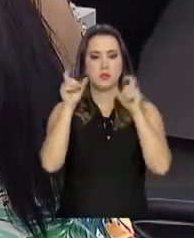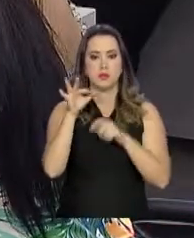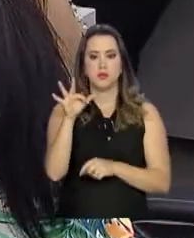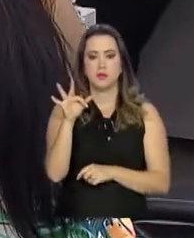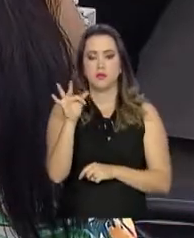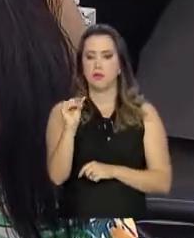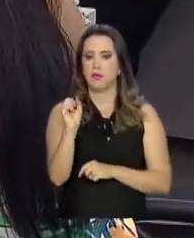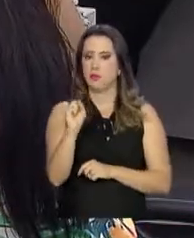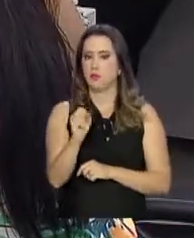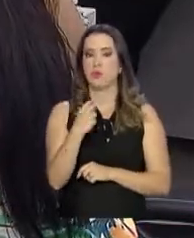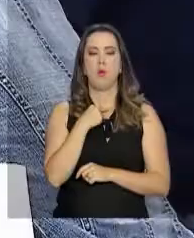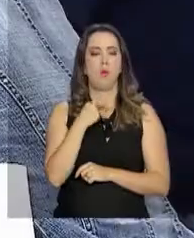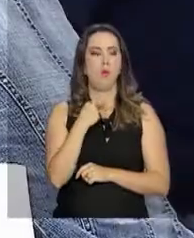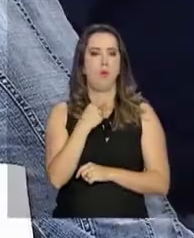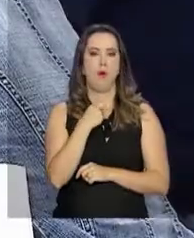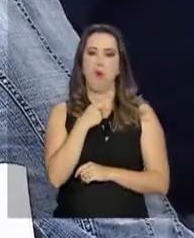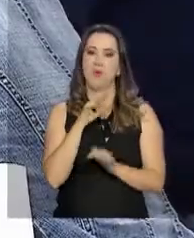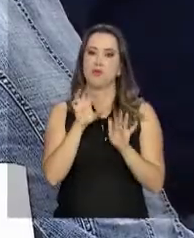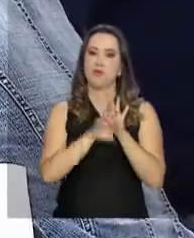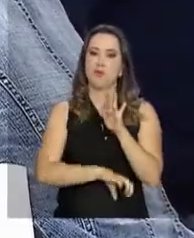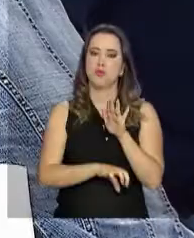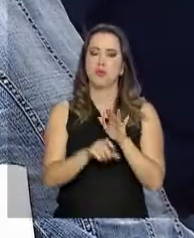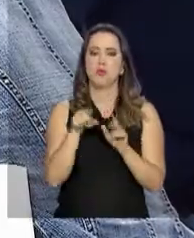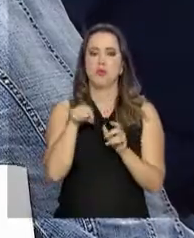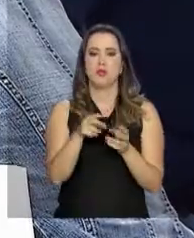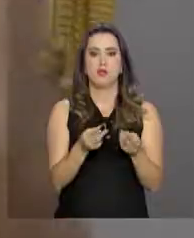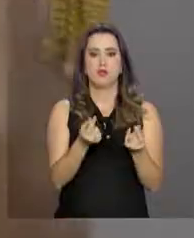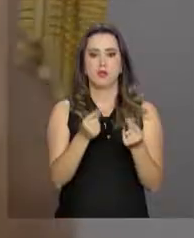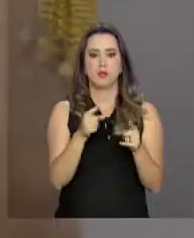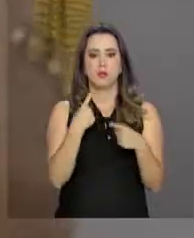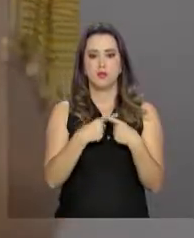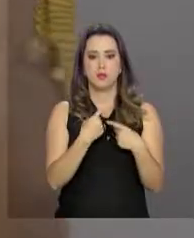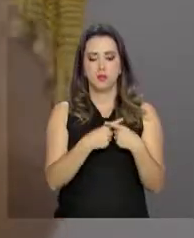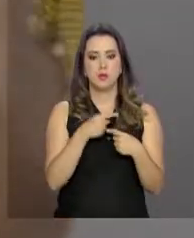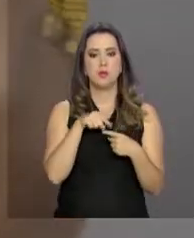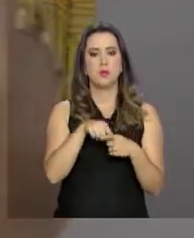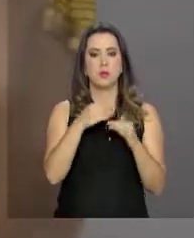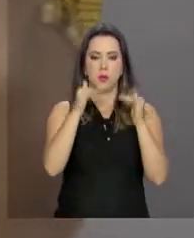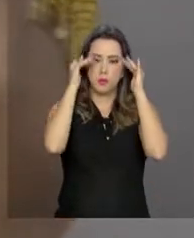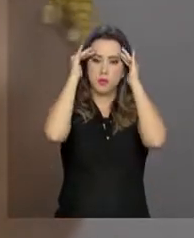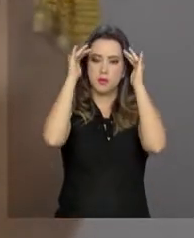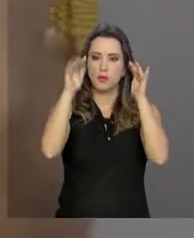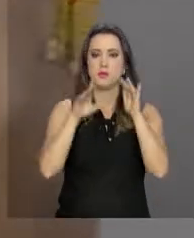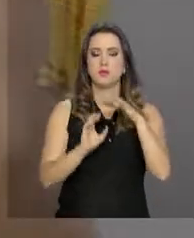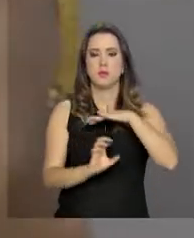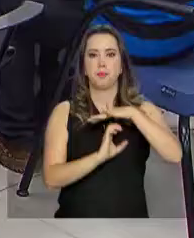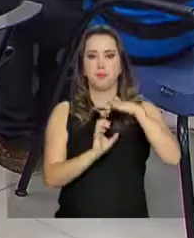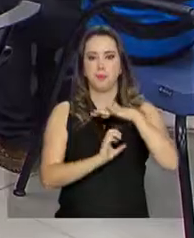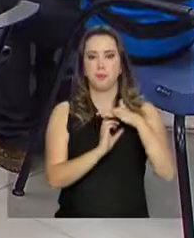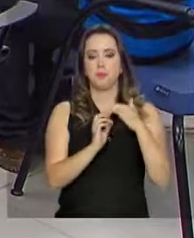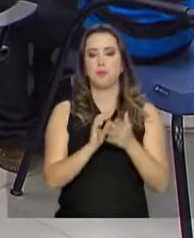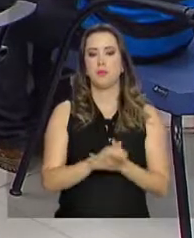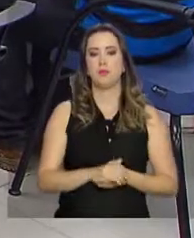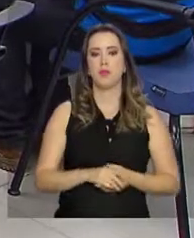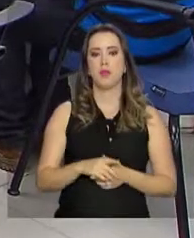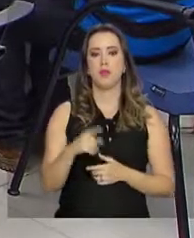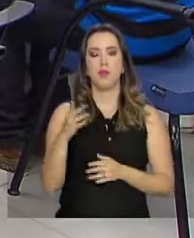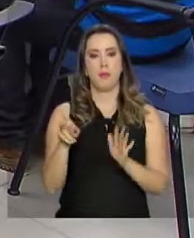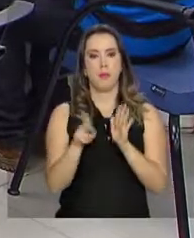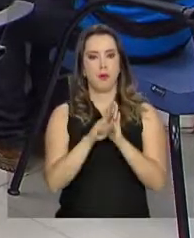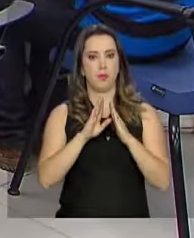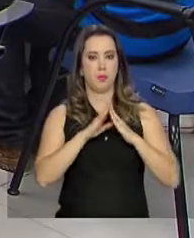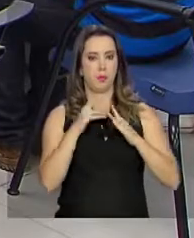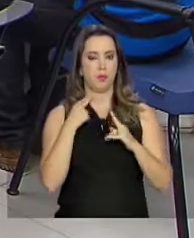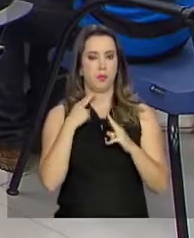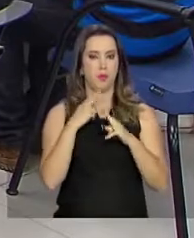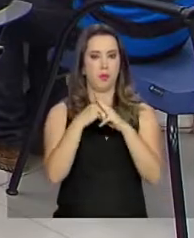FGTS não pode ser descontado do salário, pois é uma obrigação do patrão. Cabe à Caixa Econômica